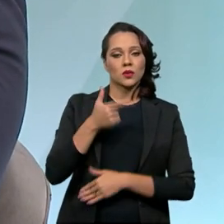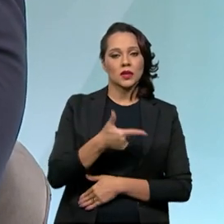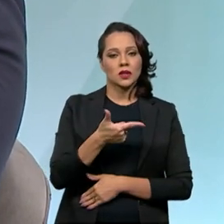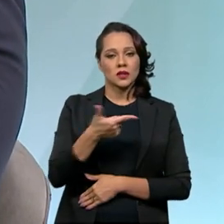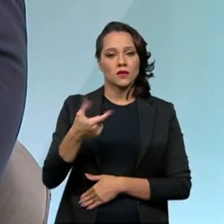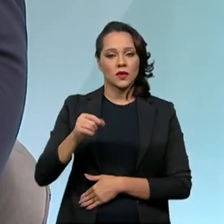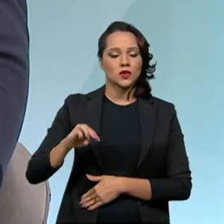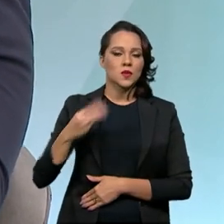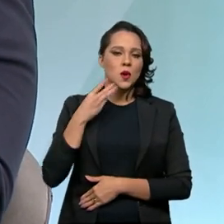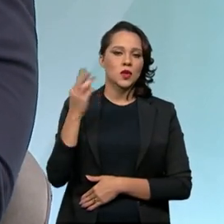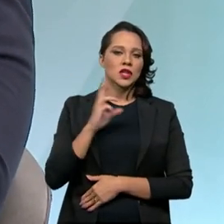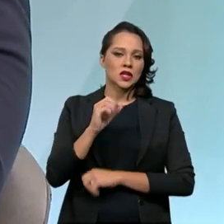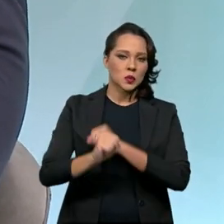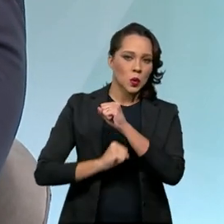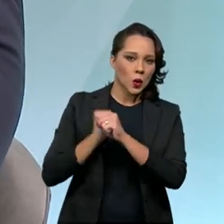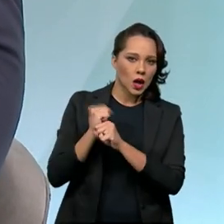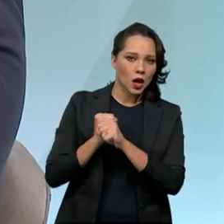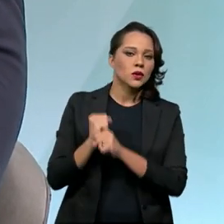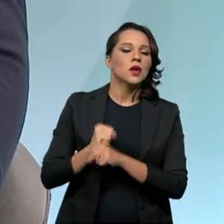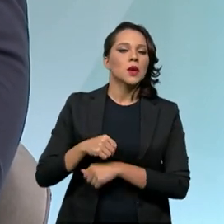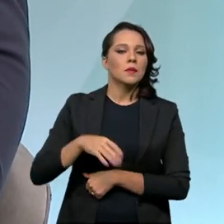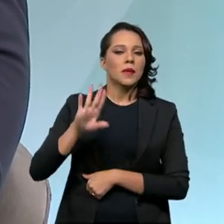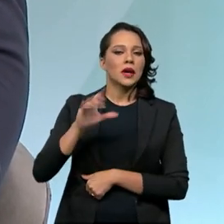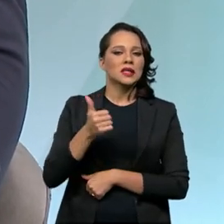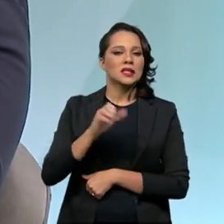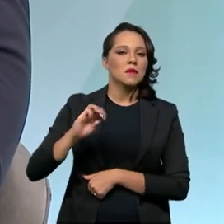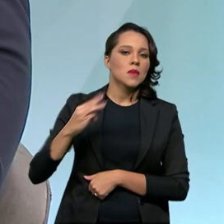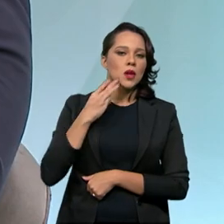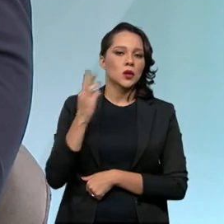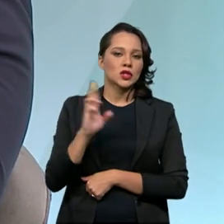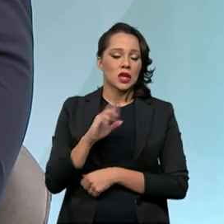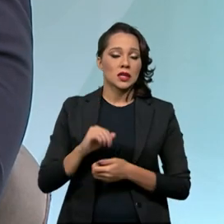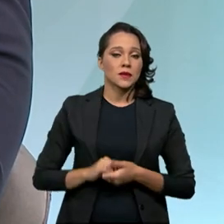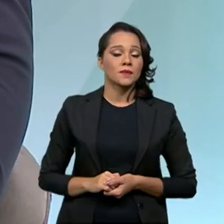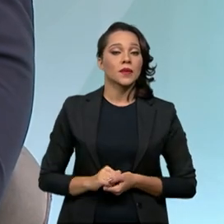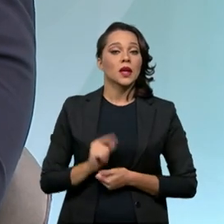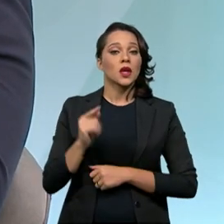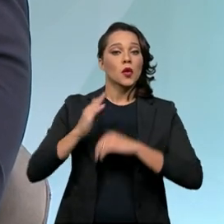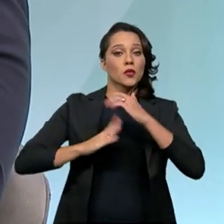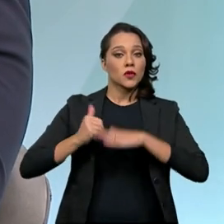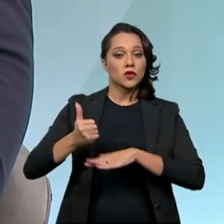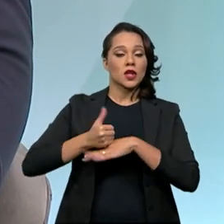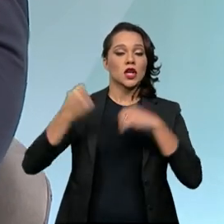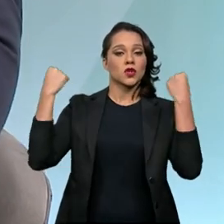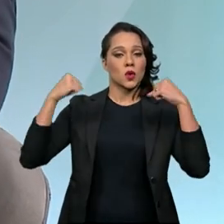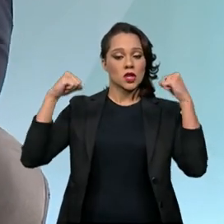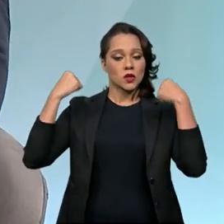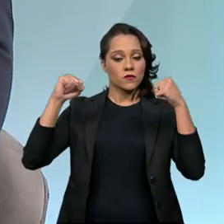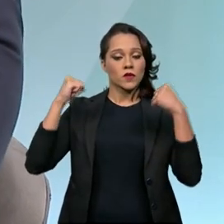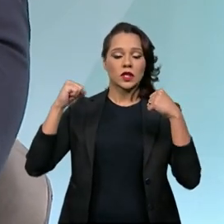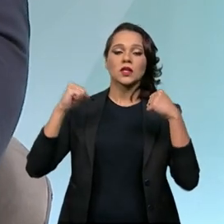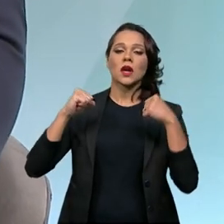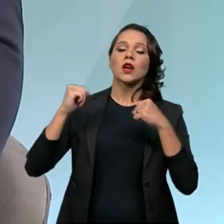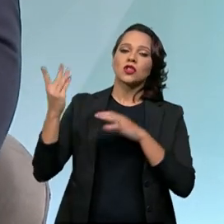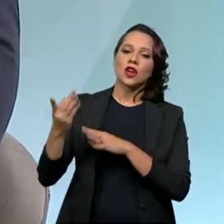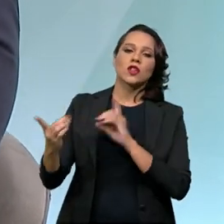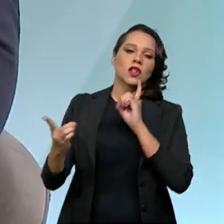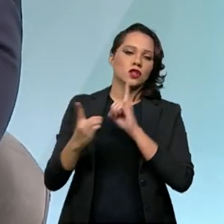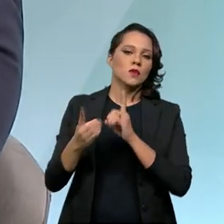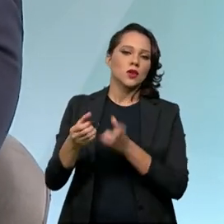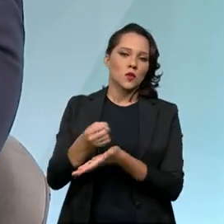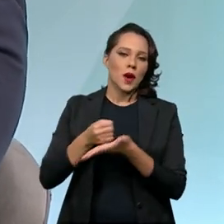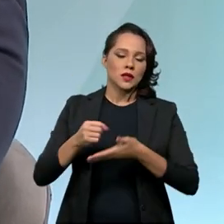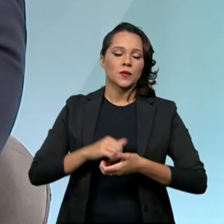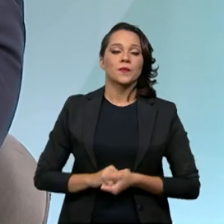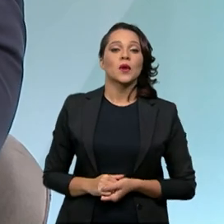milhões de reais por ano, esse ano de mais de 100 milhões de reais, que coloca o profissional de educação física na atenção primária. Então,